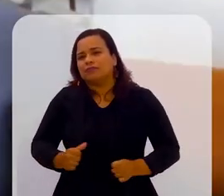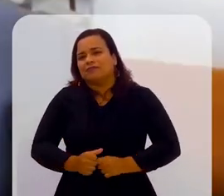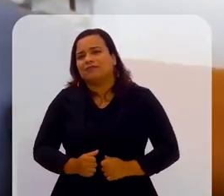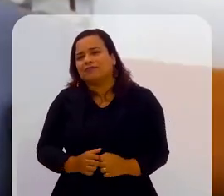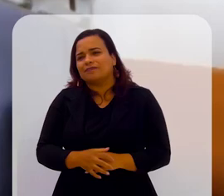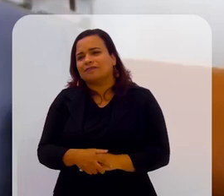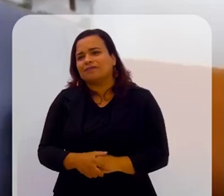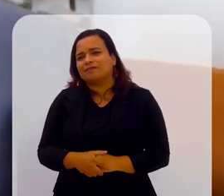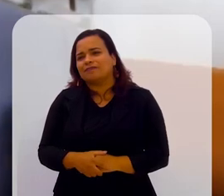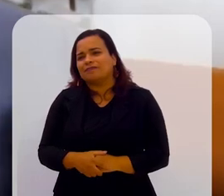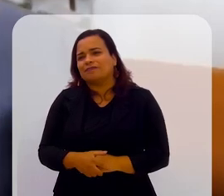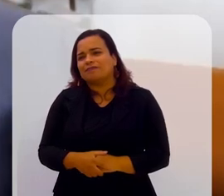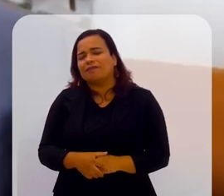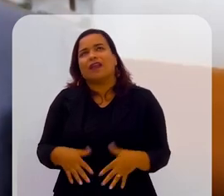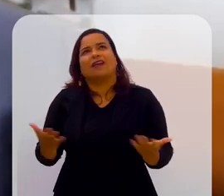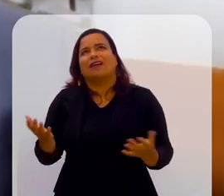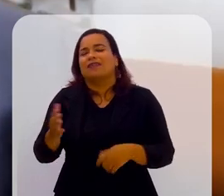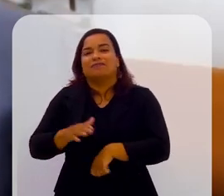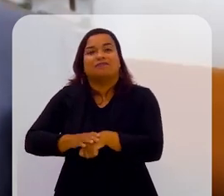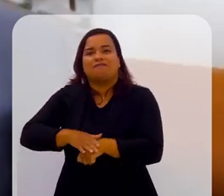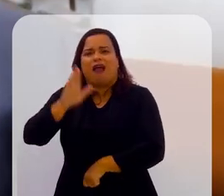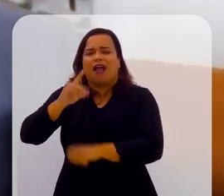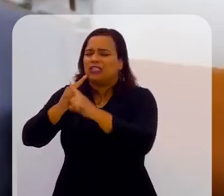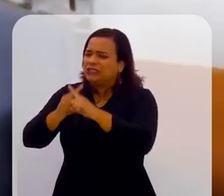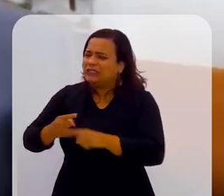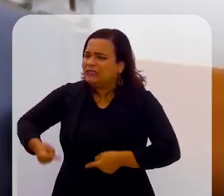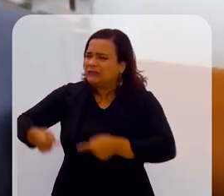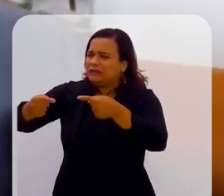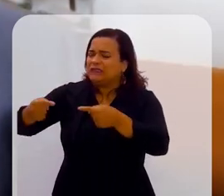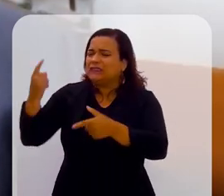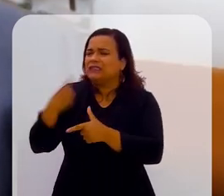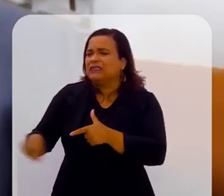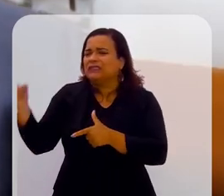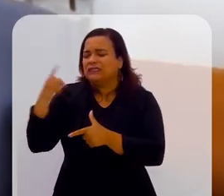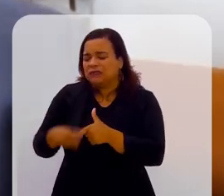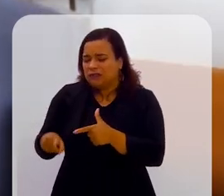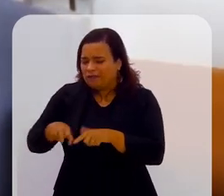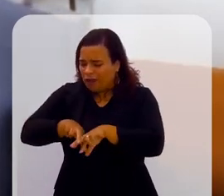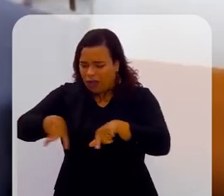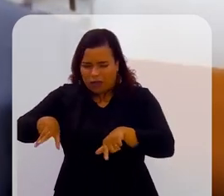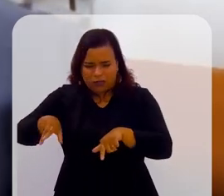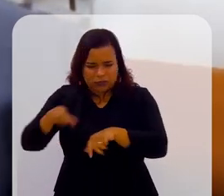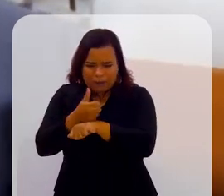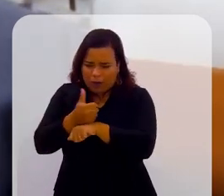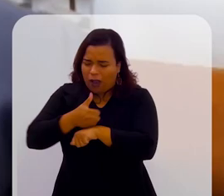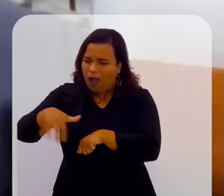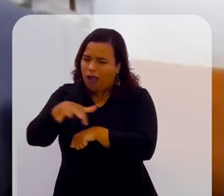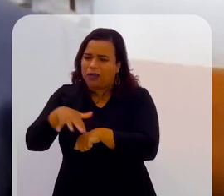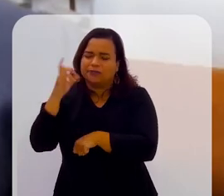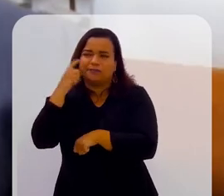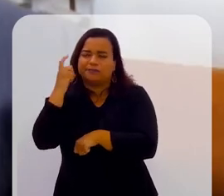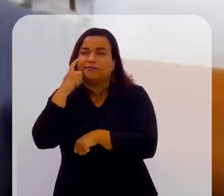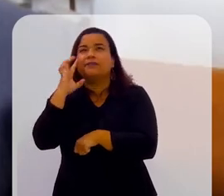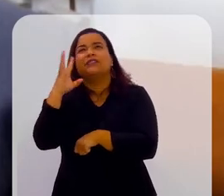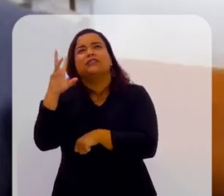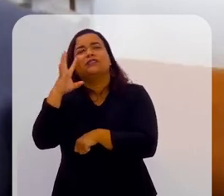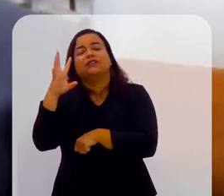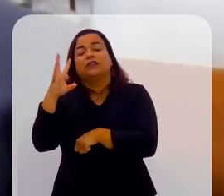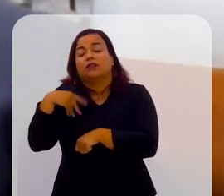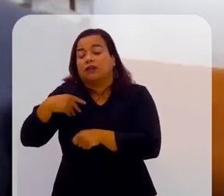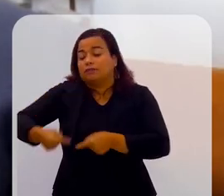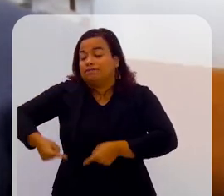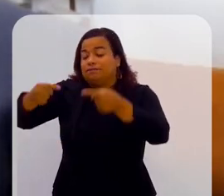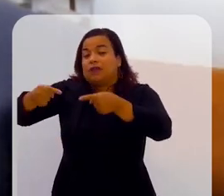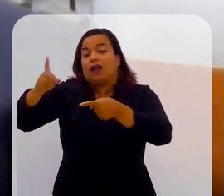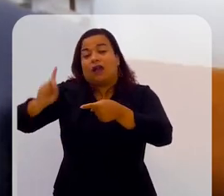Bem, acho que os maiores desafios profissionais... Vamos dizer assim... A gente teve um grande